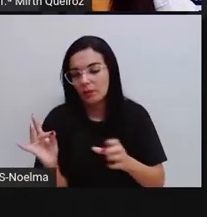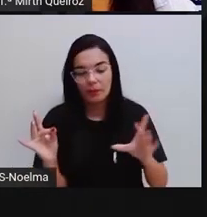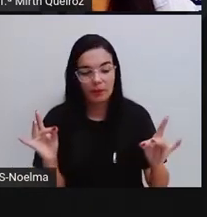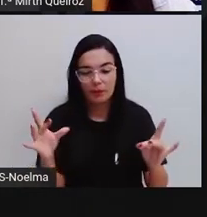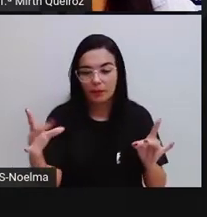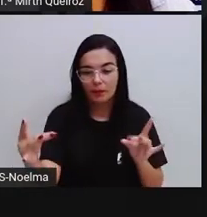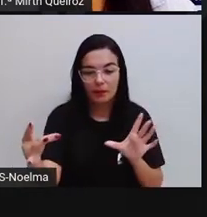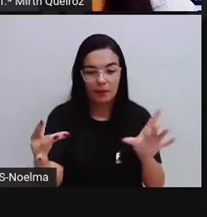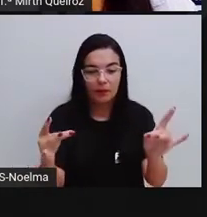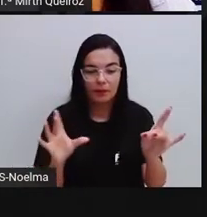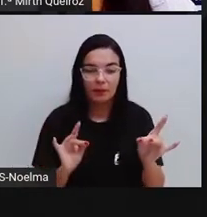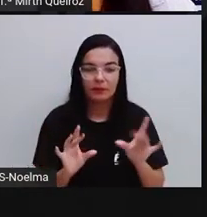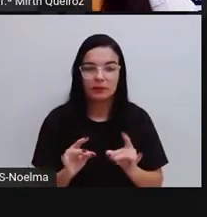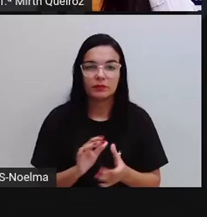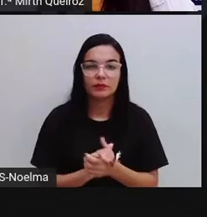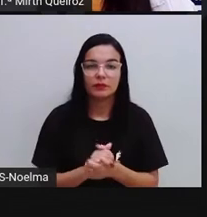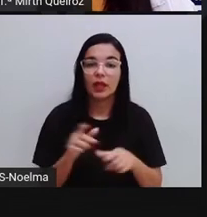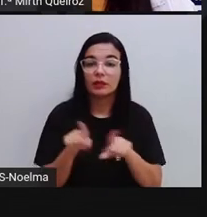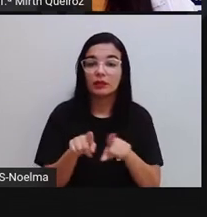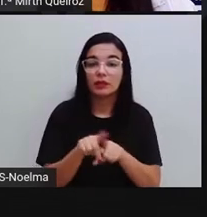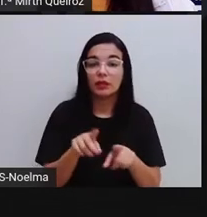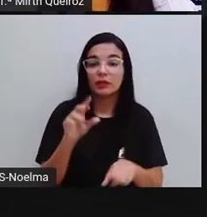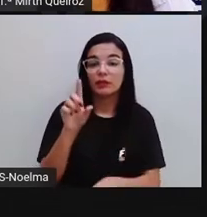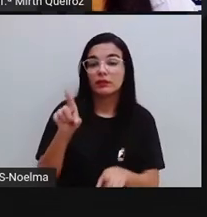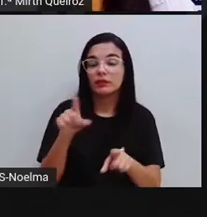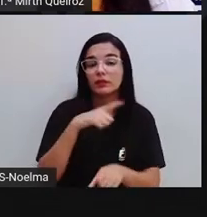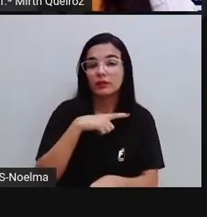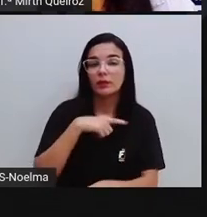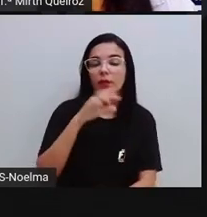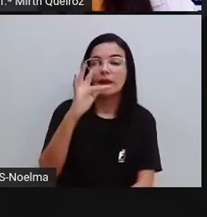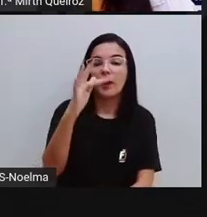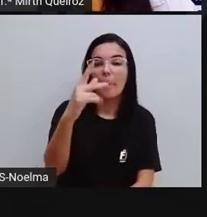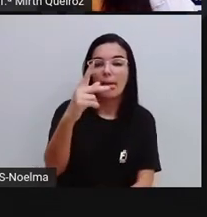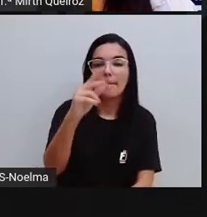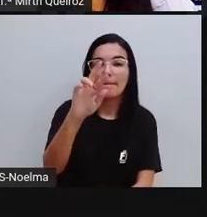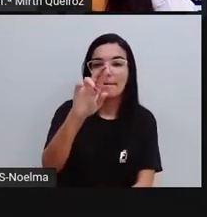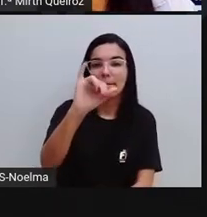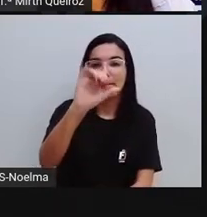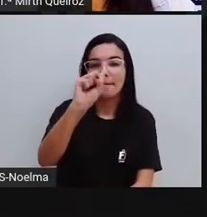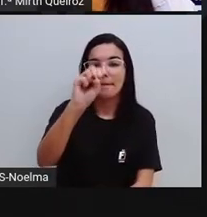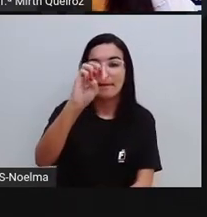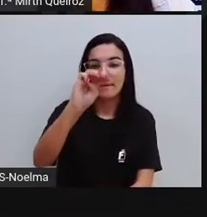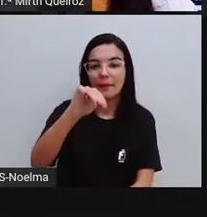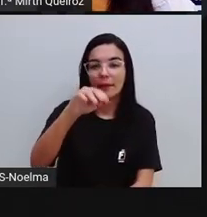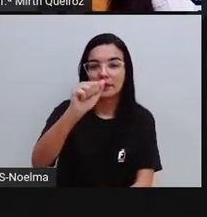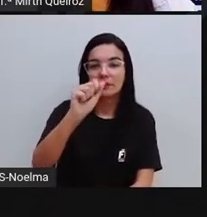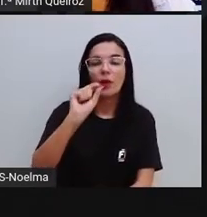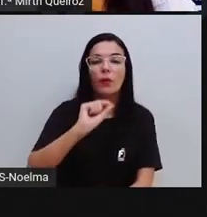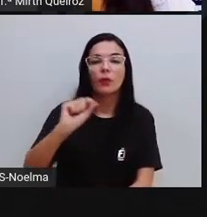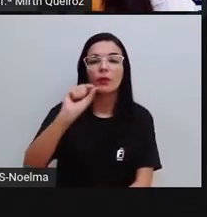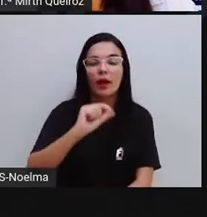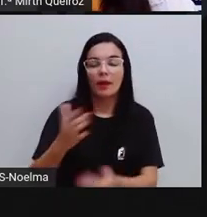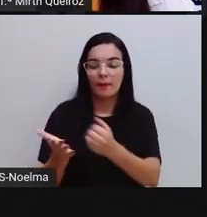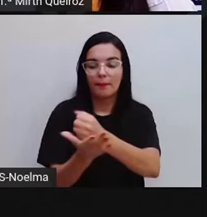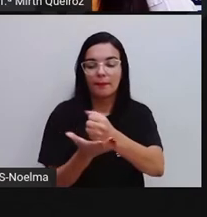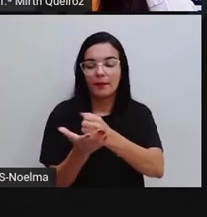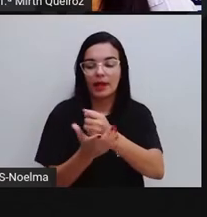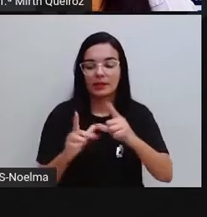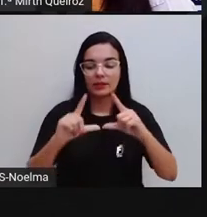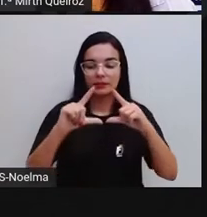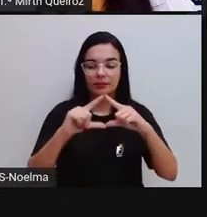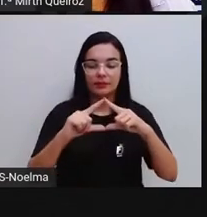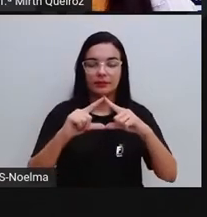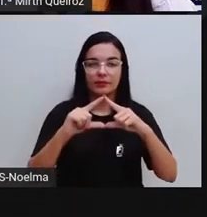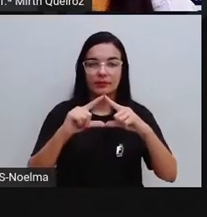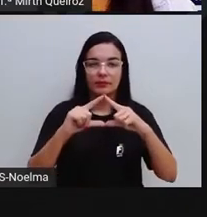lados. Nós temos um prisma de base triangular, como eu disse pra vocês, o prisma